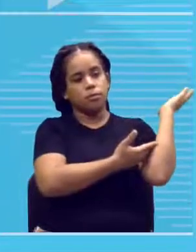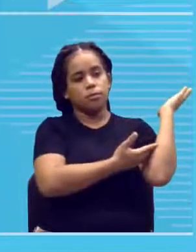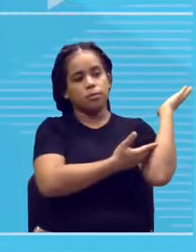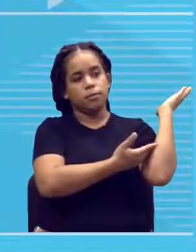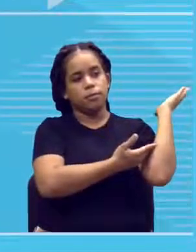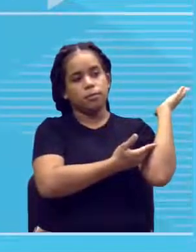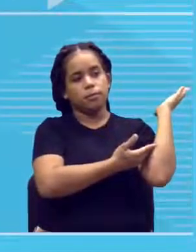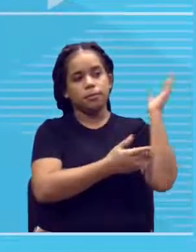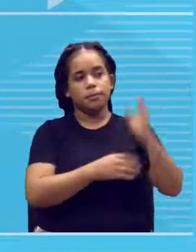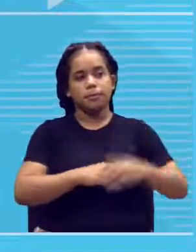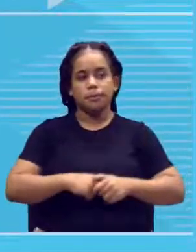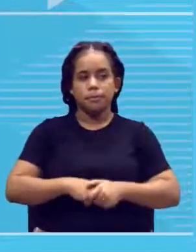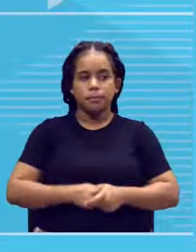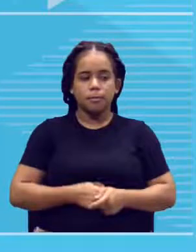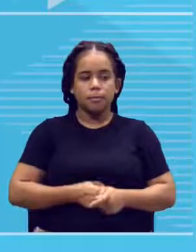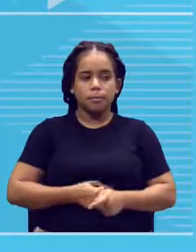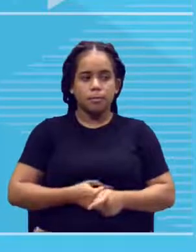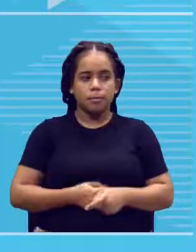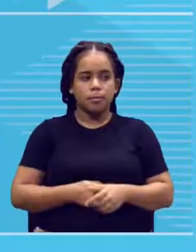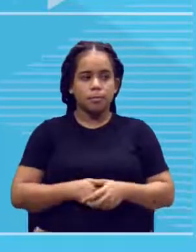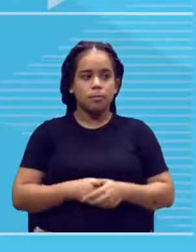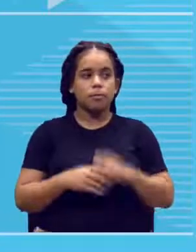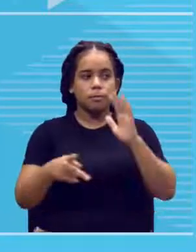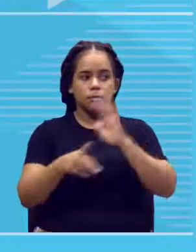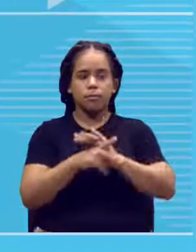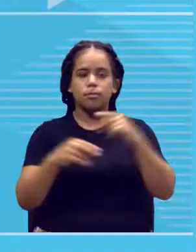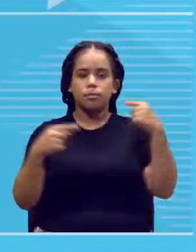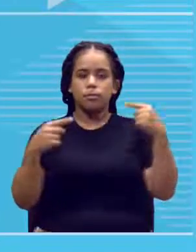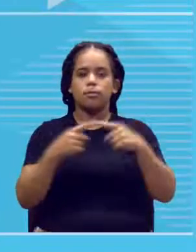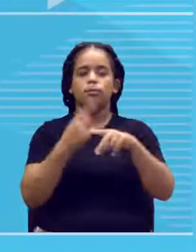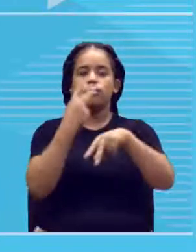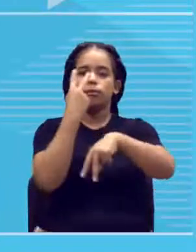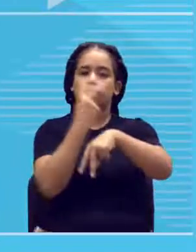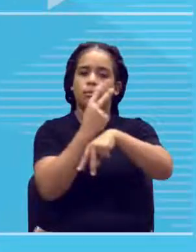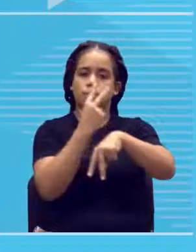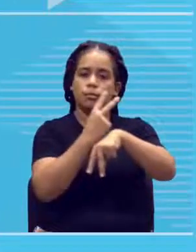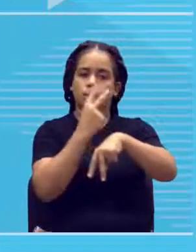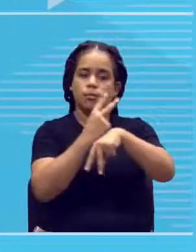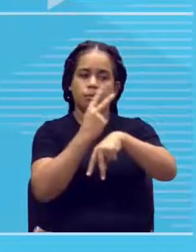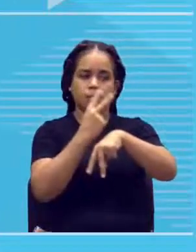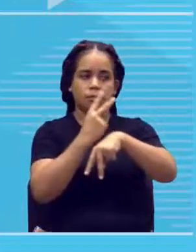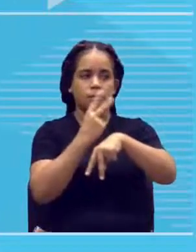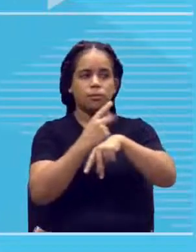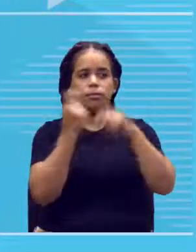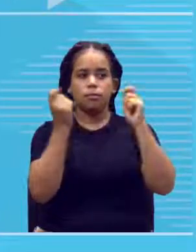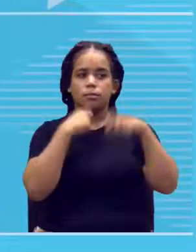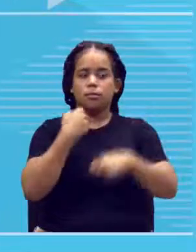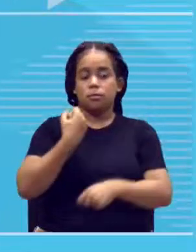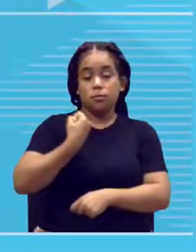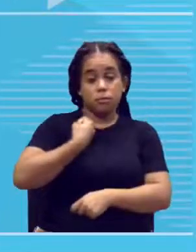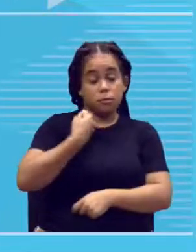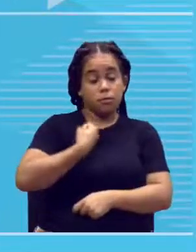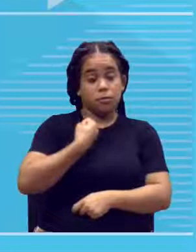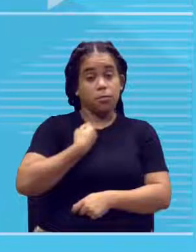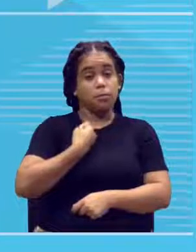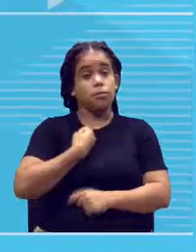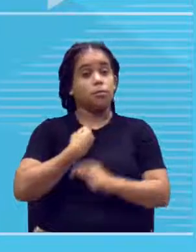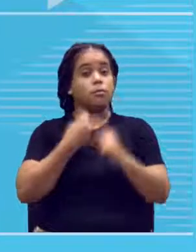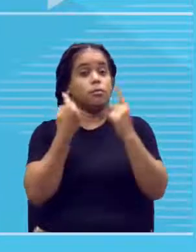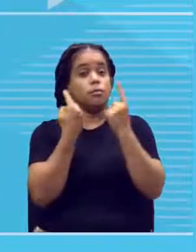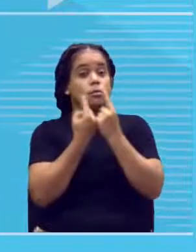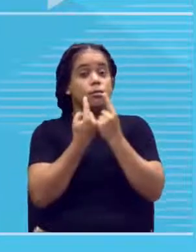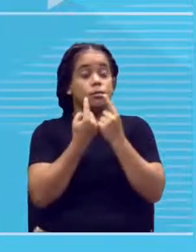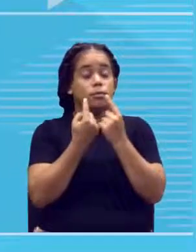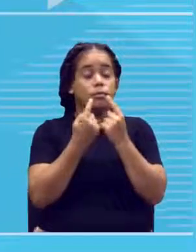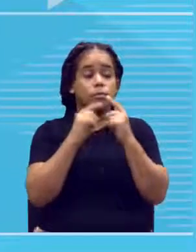representante aqui, ó. Isso aqui é a cariótipagem dele, tá? Observe que a gente consegue numerar os pares, e não os conjuntos, tá?